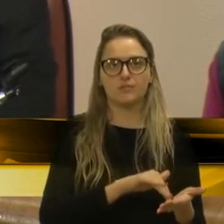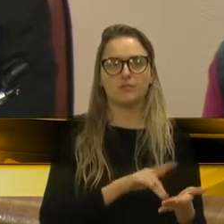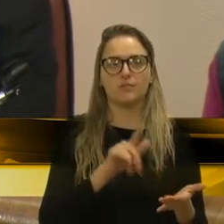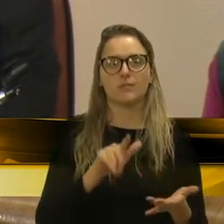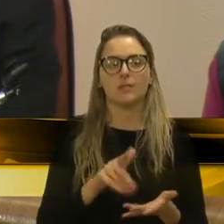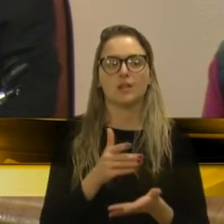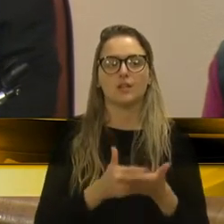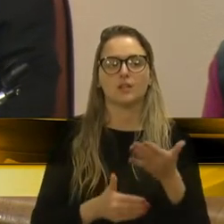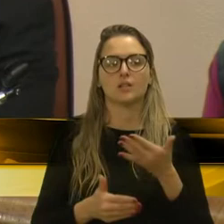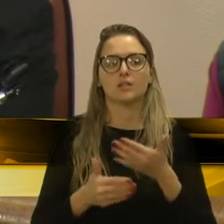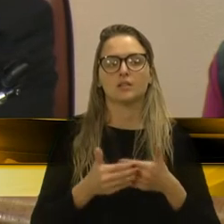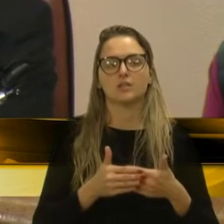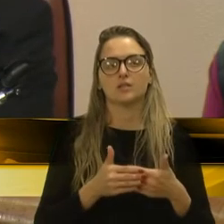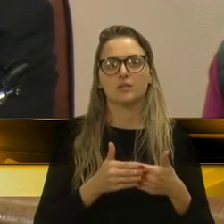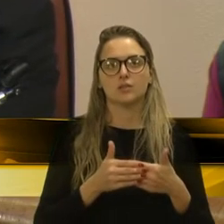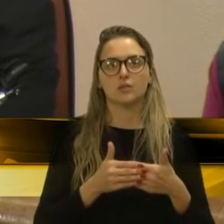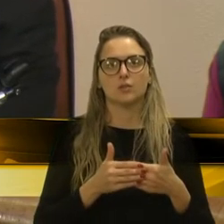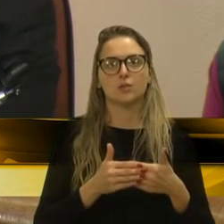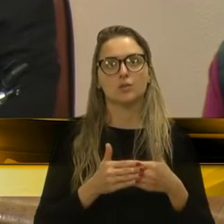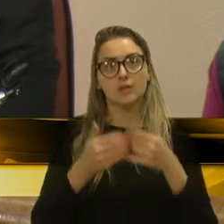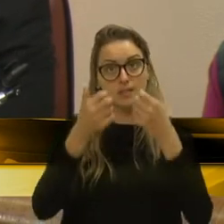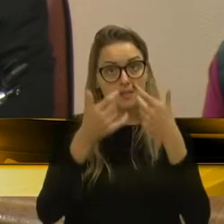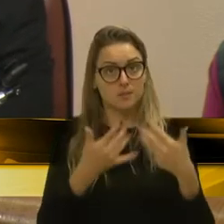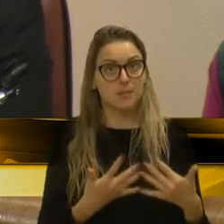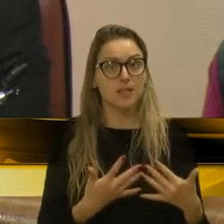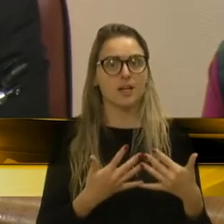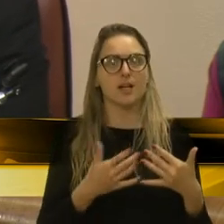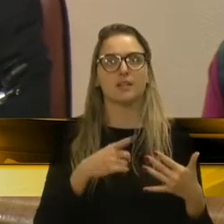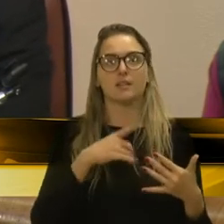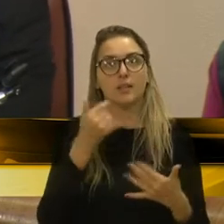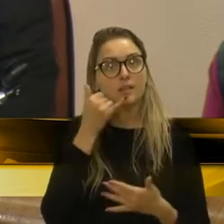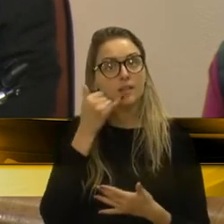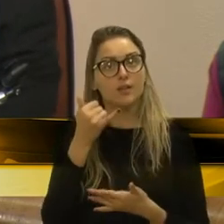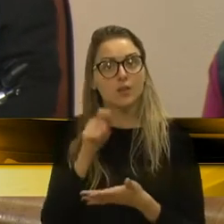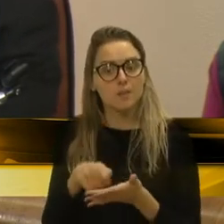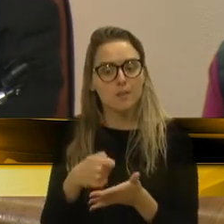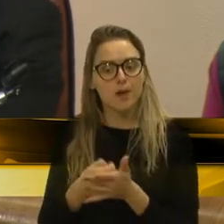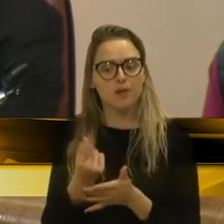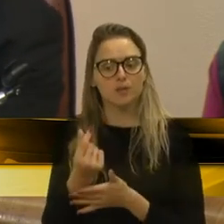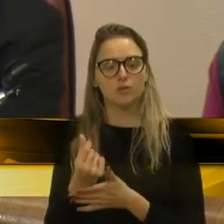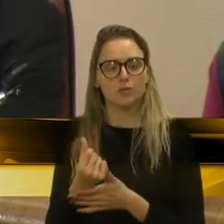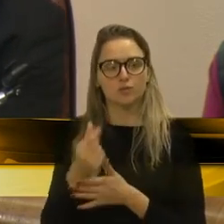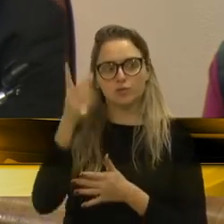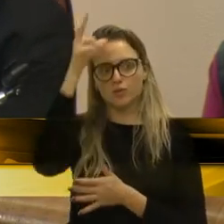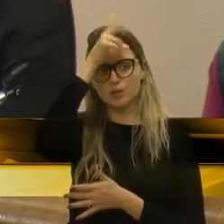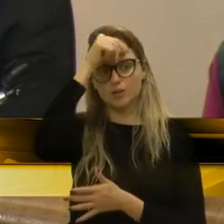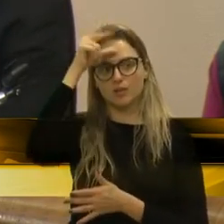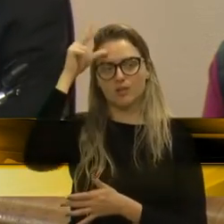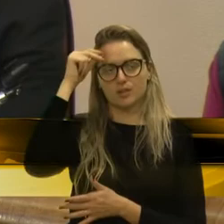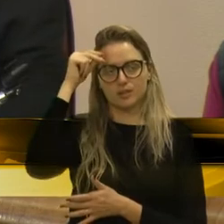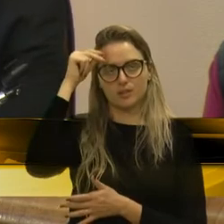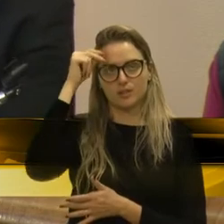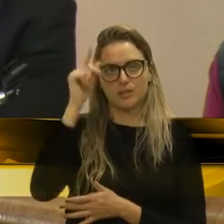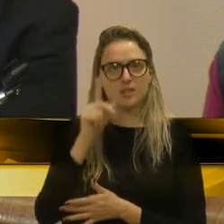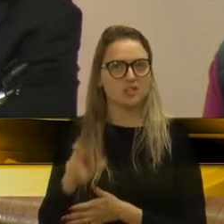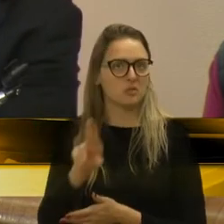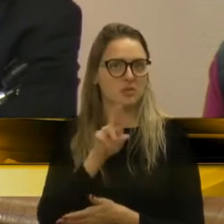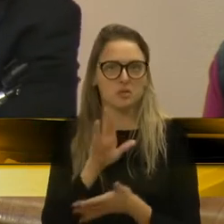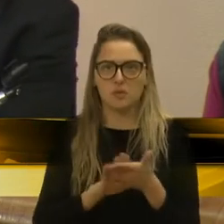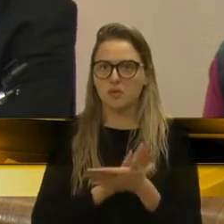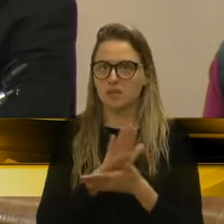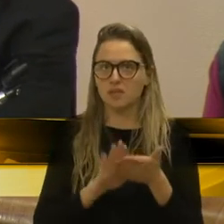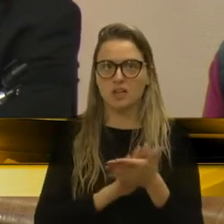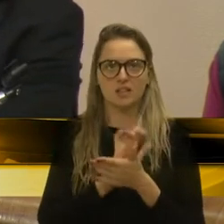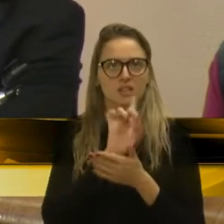revestidos de cargo público, têm que prestar conta das suas ações, têm um telefone celular pago com dinheiro público e eles não respondem nem um ok, nem aquele